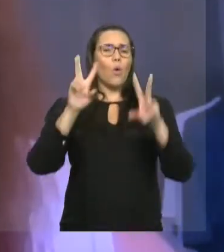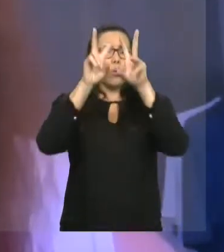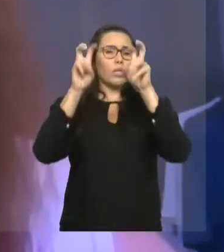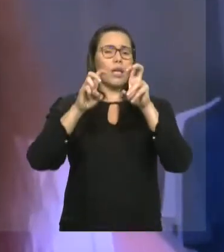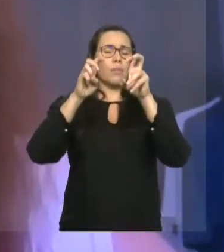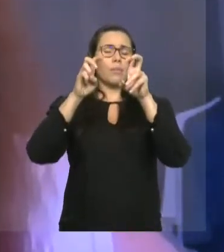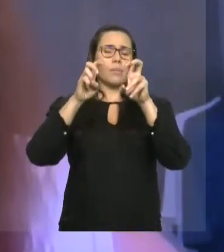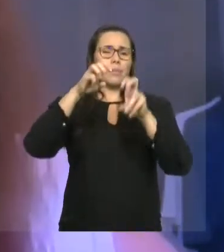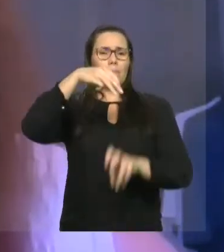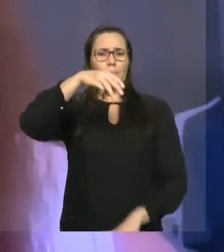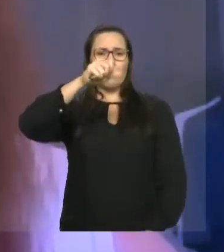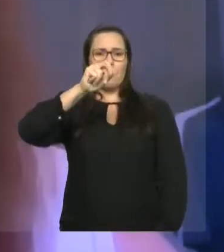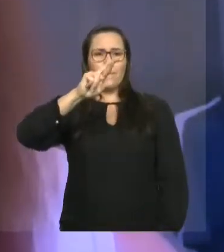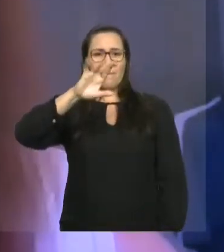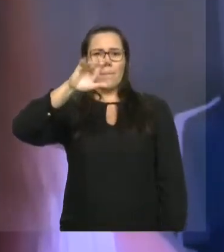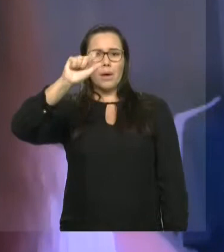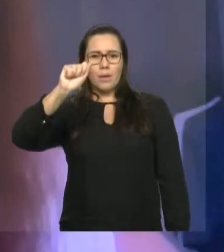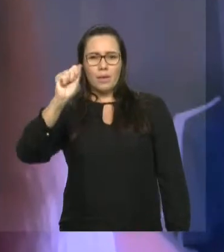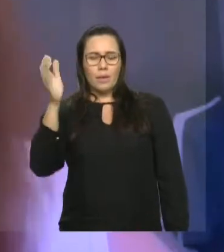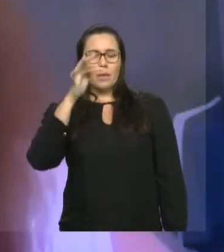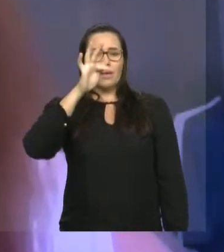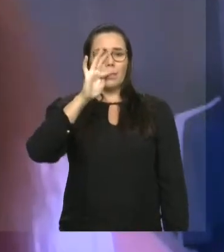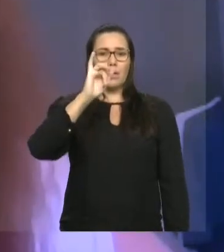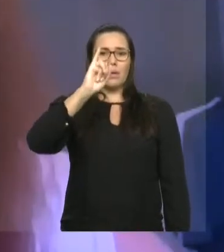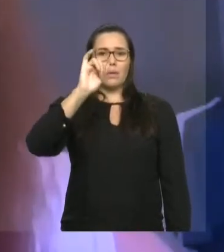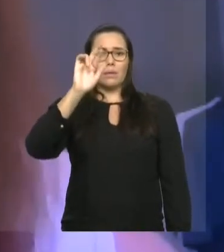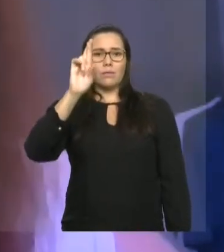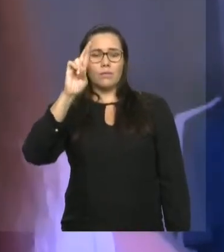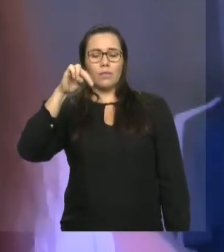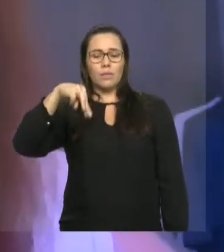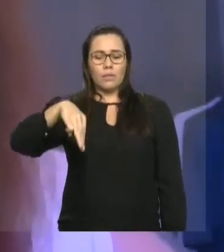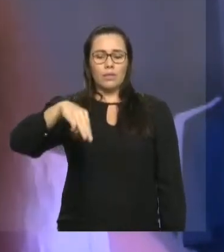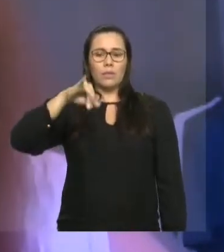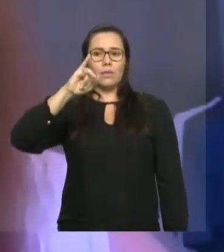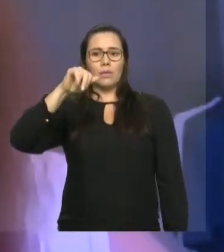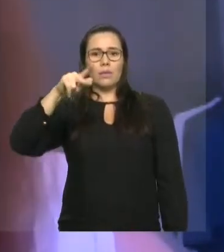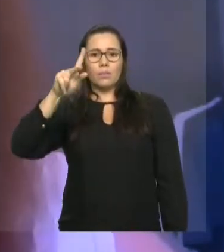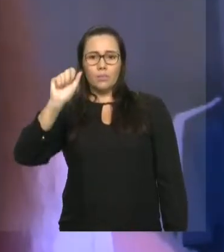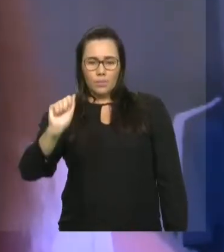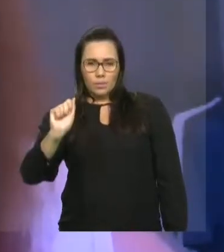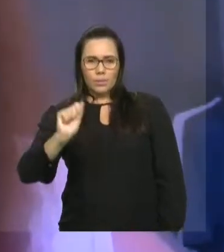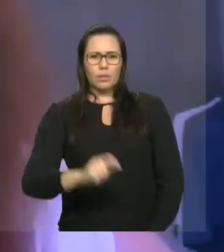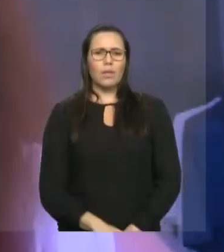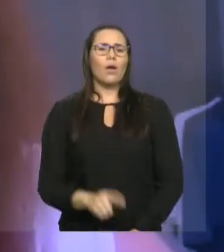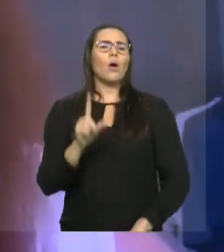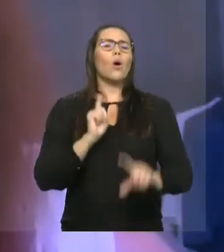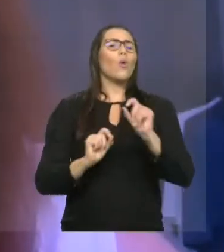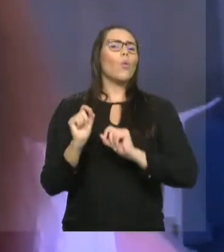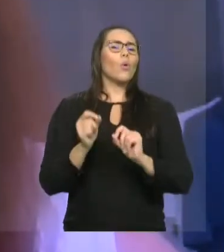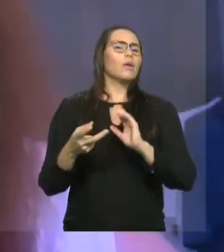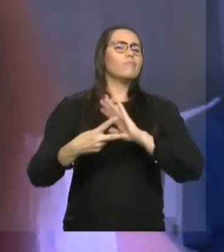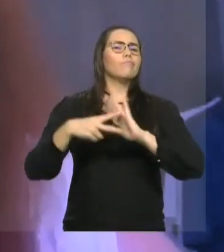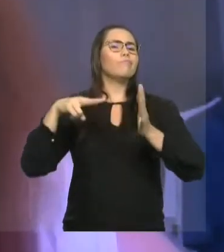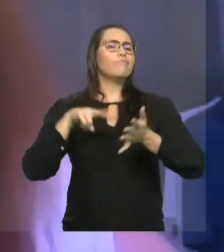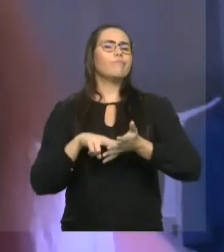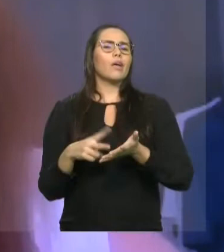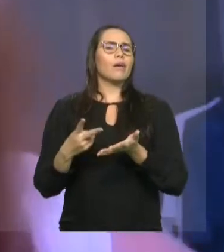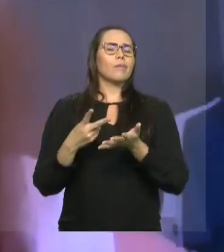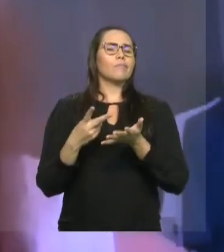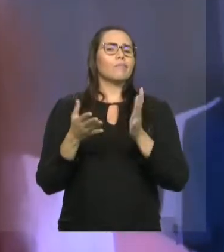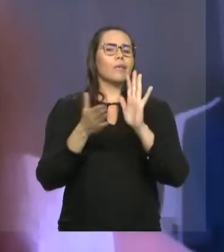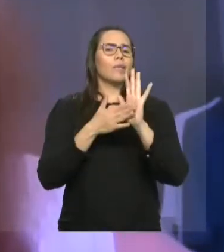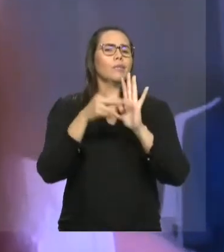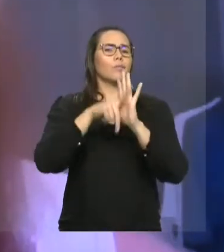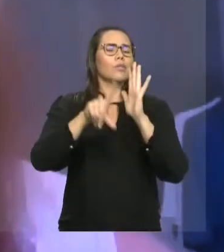vem identificar sinais de um comportamento, de atitudes que efetivamente já vão mostrar lá na